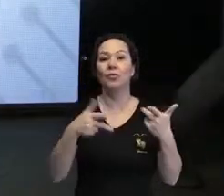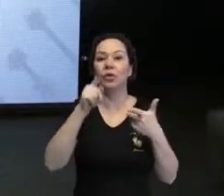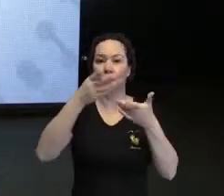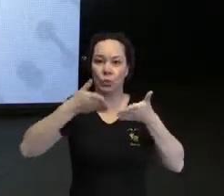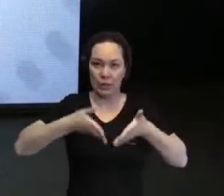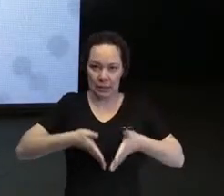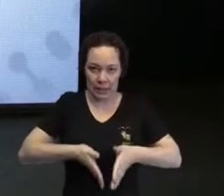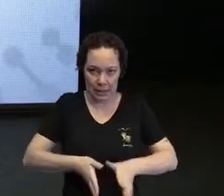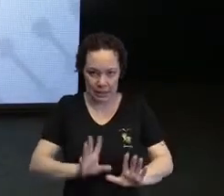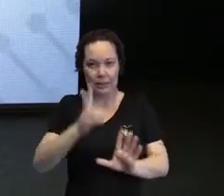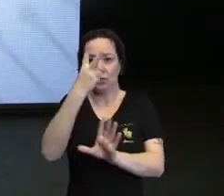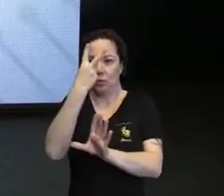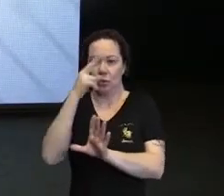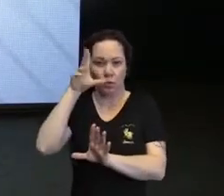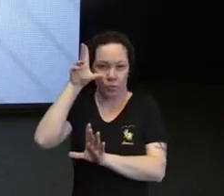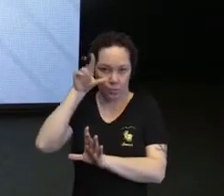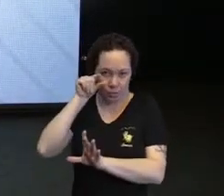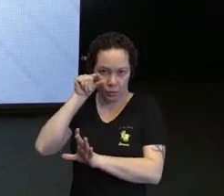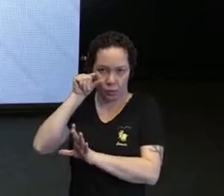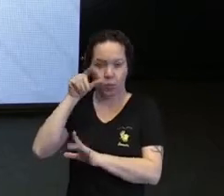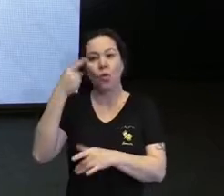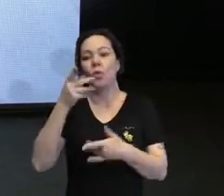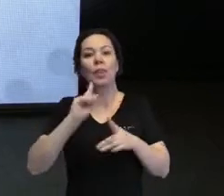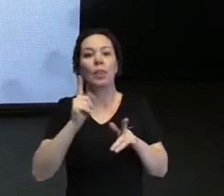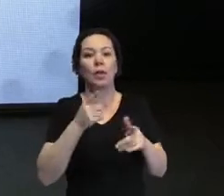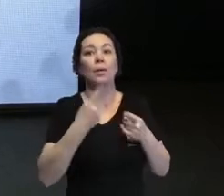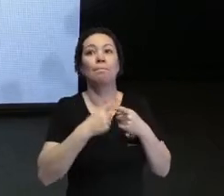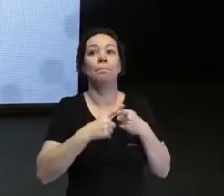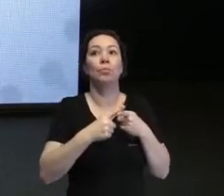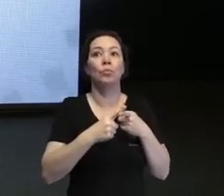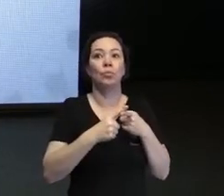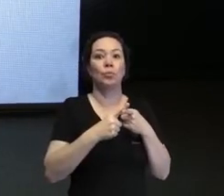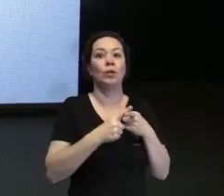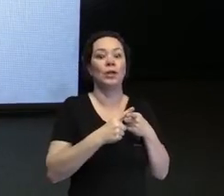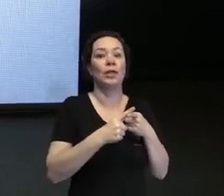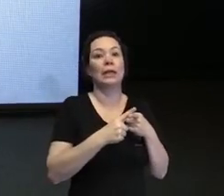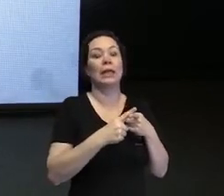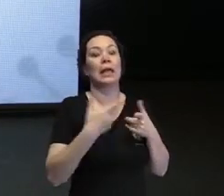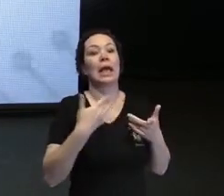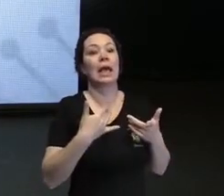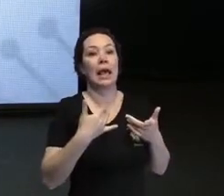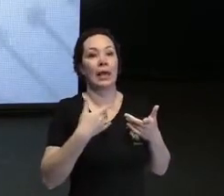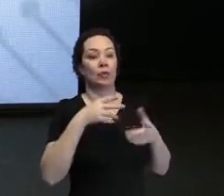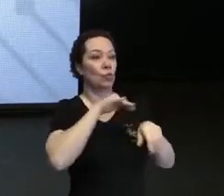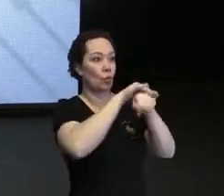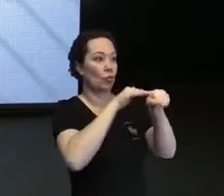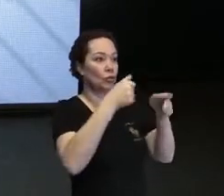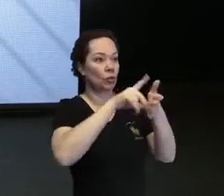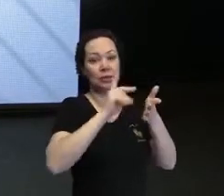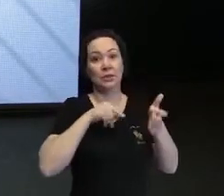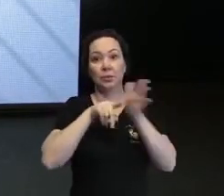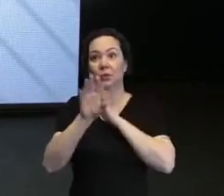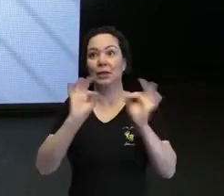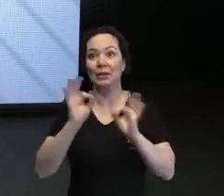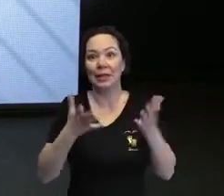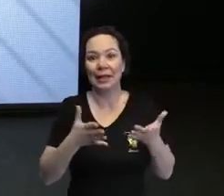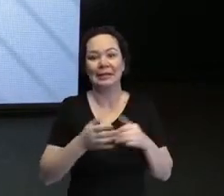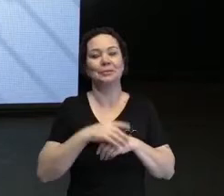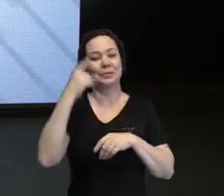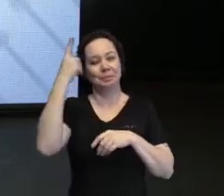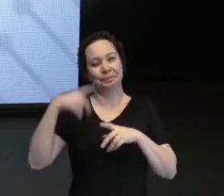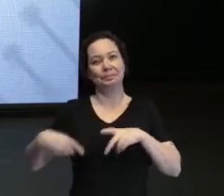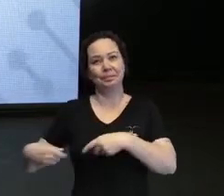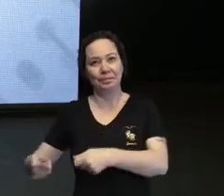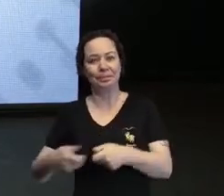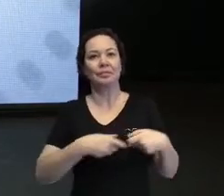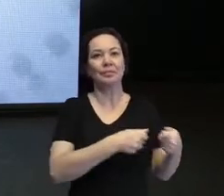nasceu ou adquiriu a deficiência? Porque você falou com as meninas e ninguém te perguntou nada. Agora é a minha vez de te perguntar. Então, Tabata, eu